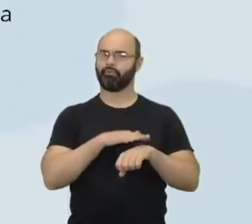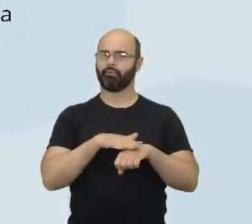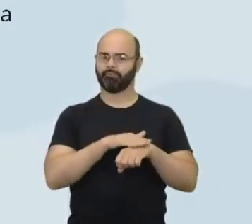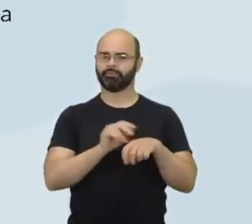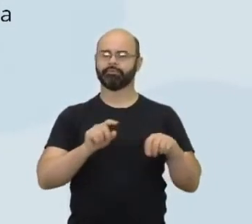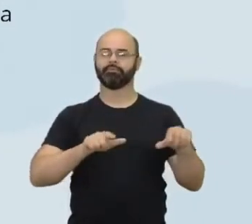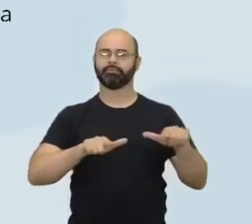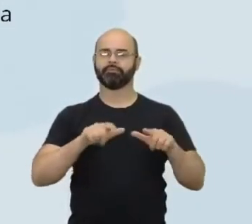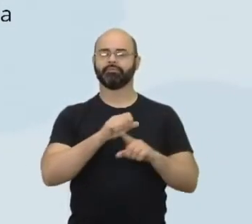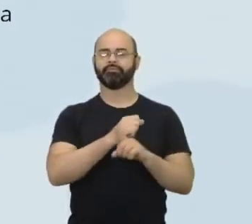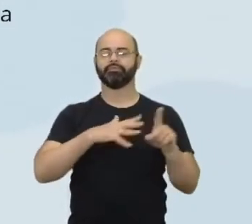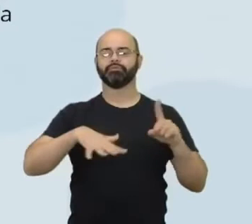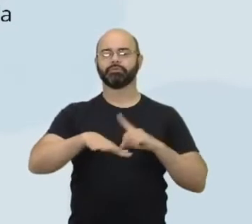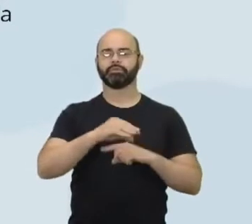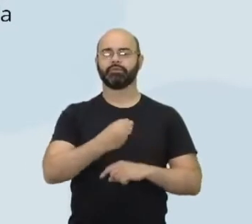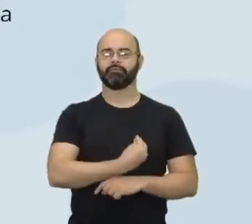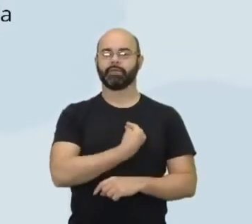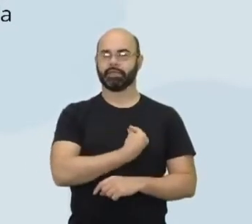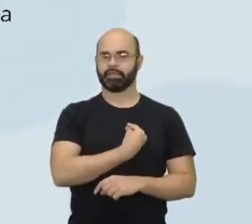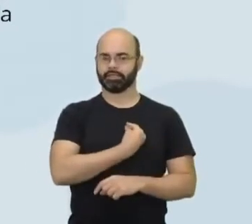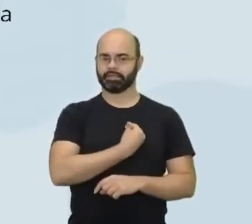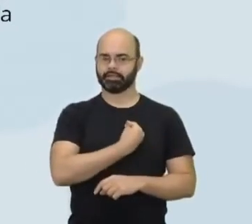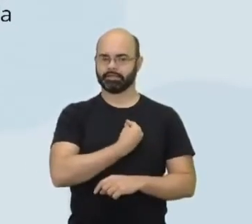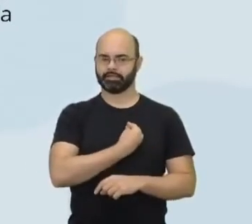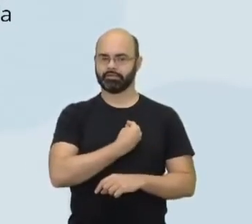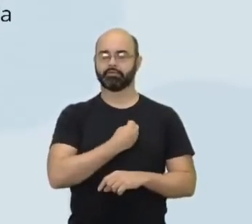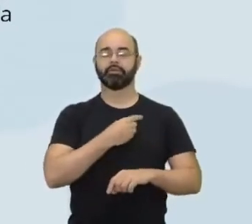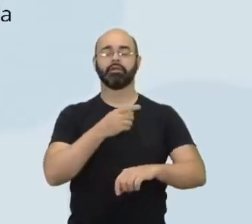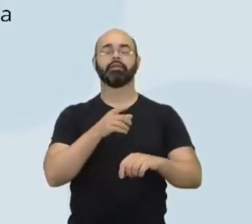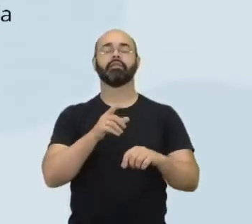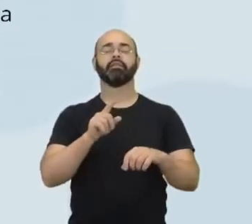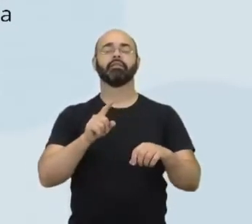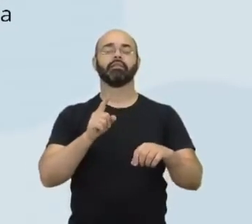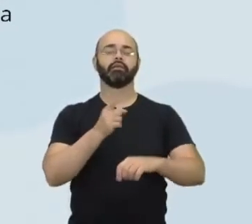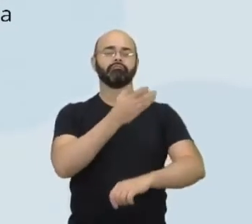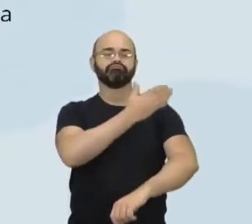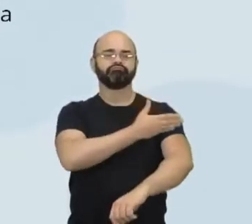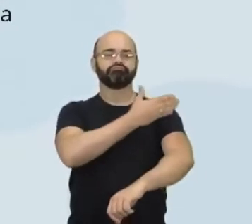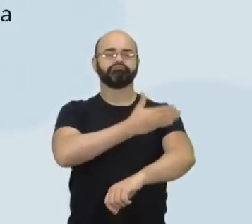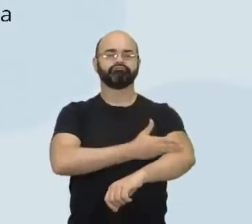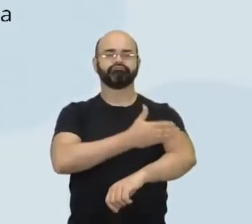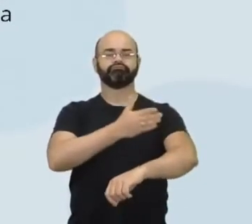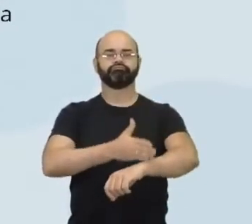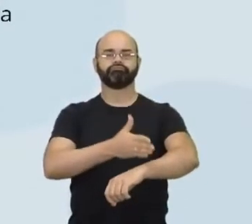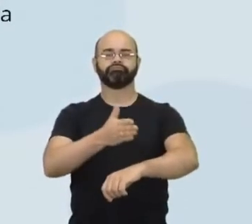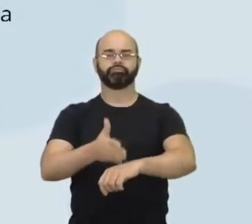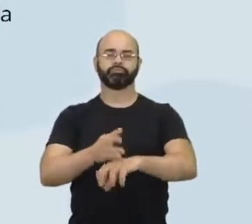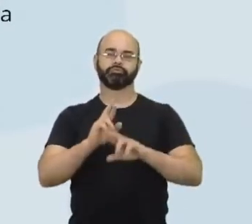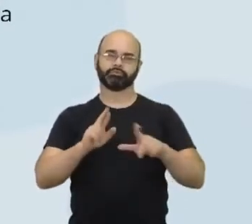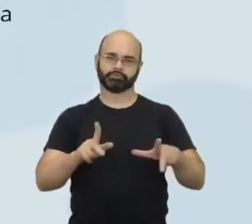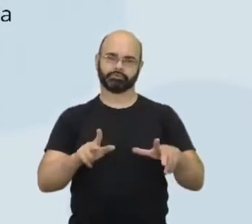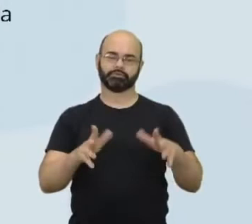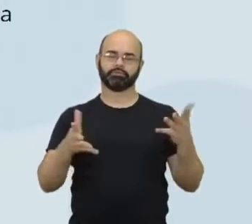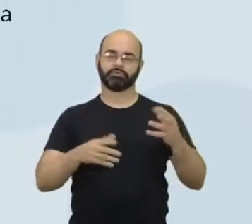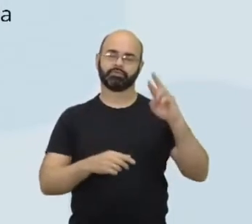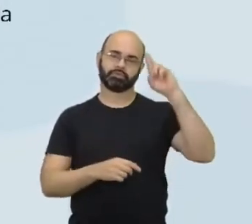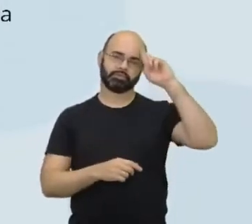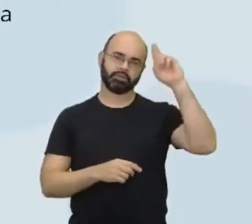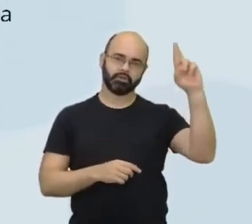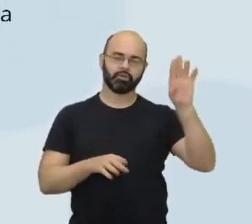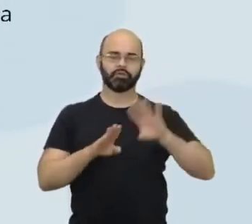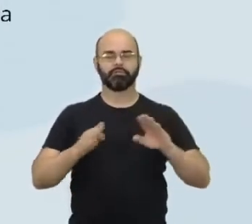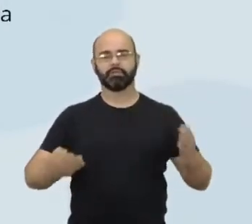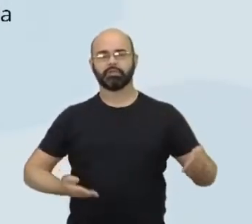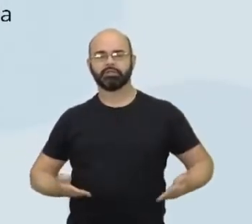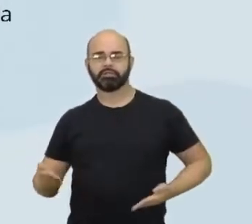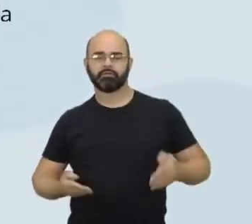vida social em diferentes períodos com destaque para as relações entre senhores e servos. Hoje